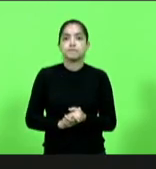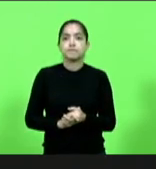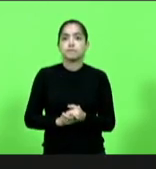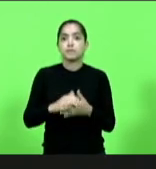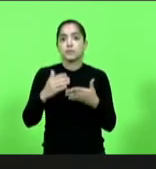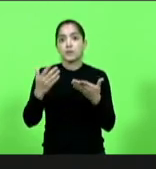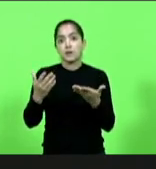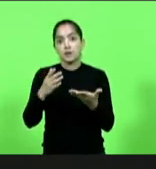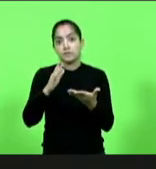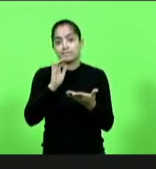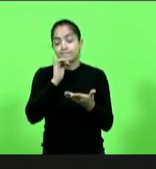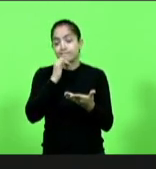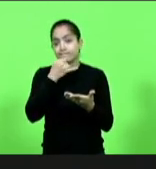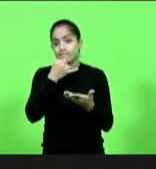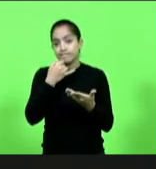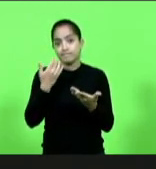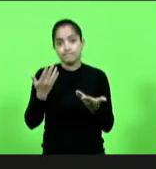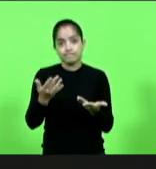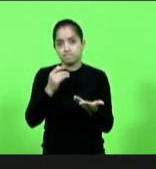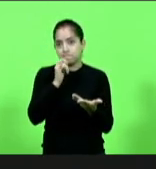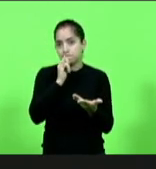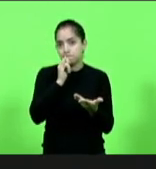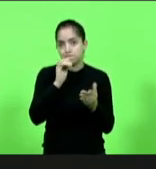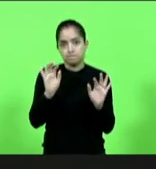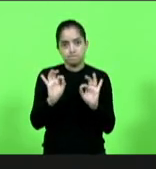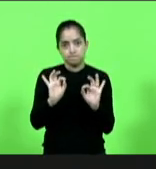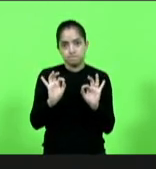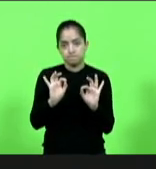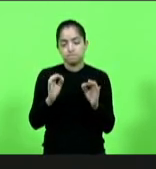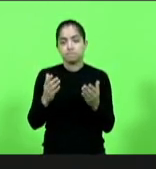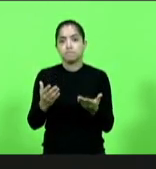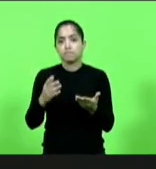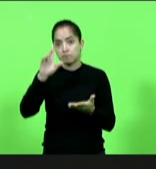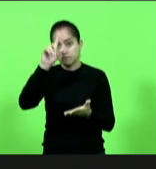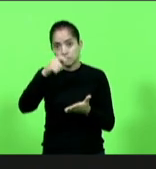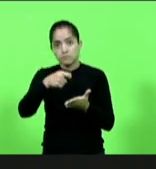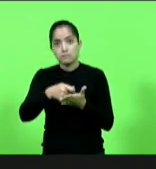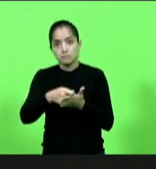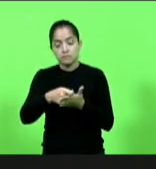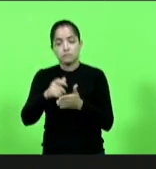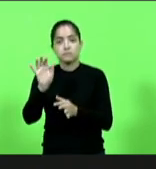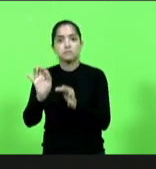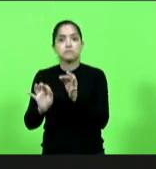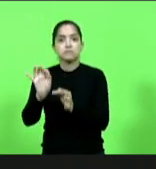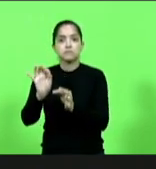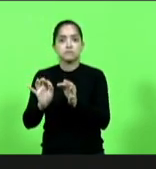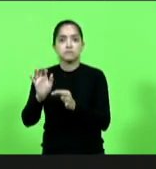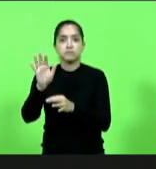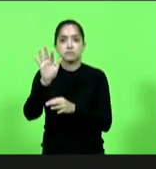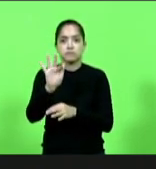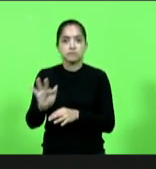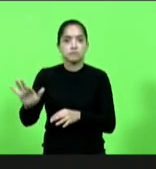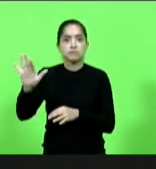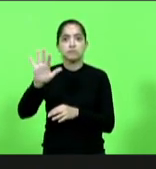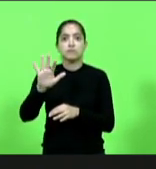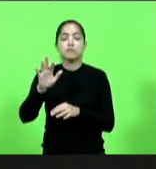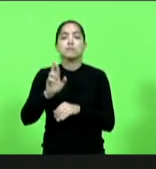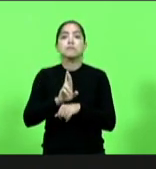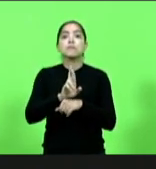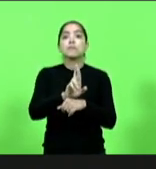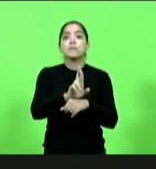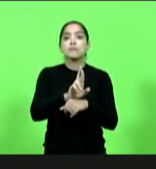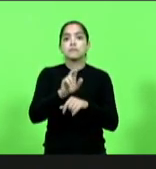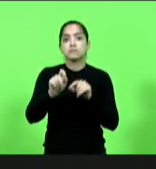infelizmente ainda não aconteceu. Essa decisão aí da Justiça Federal, ela representa na